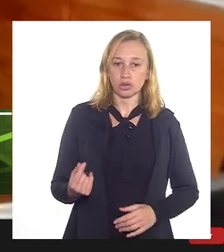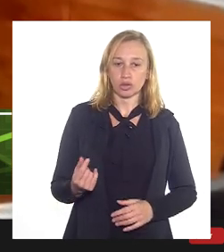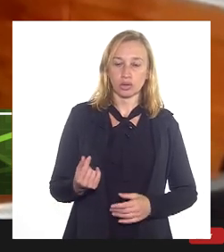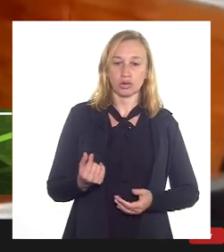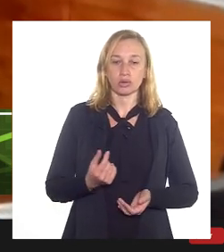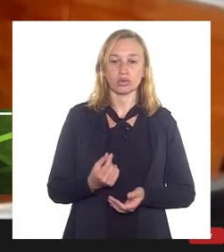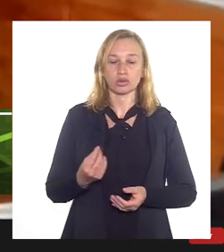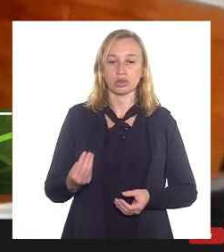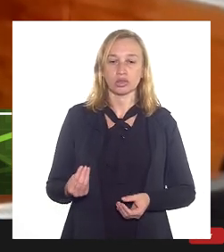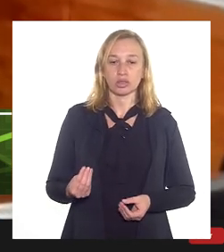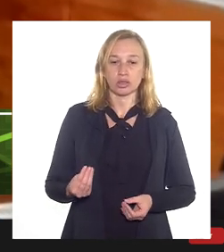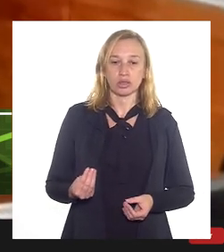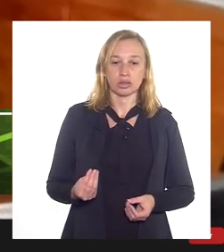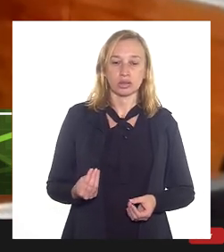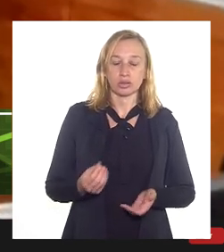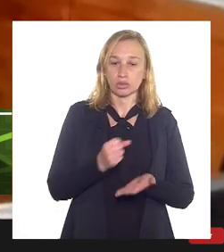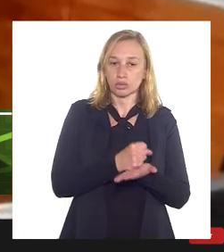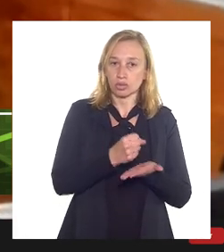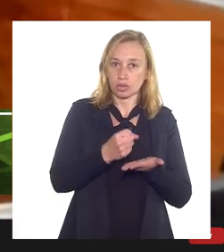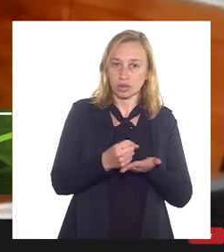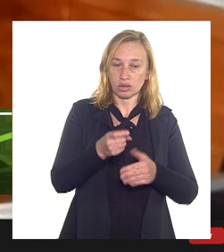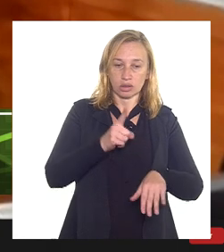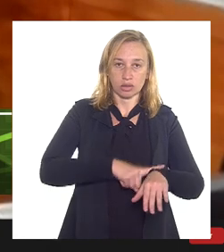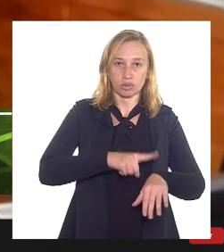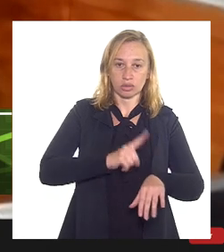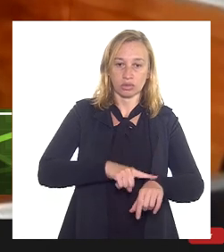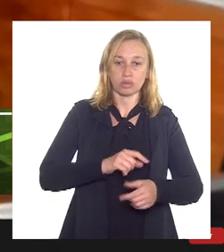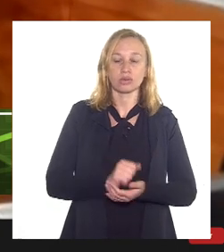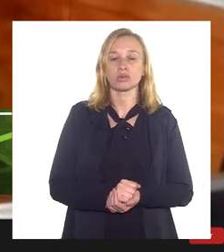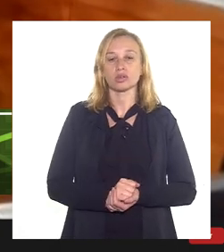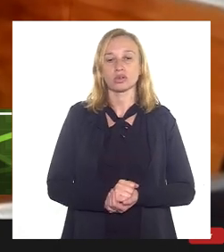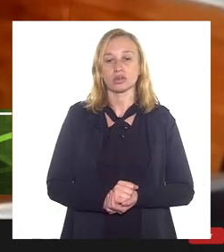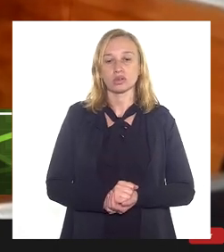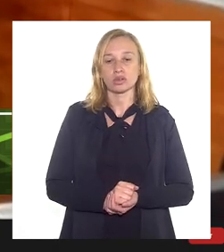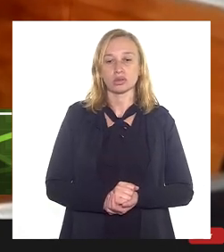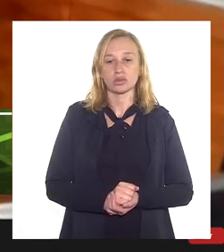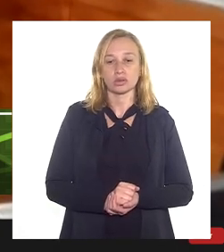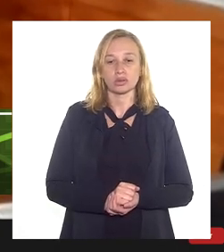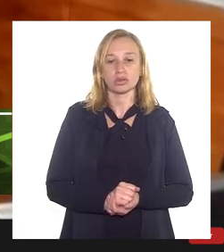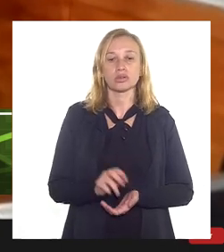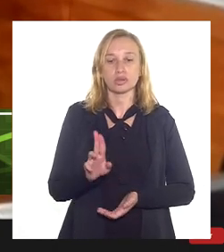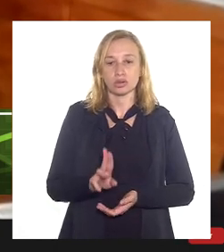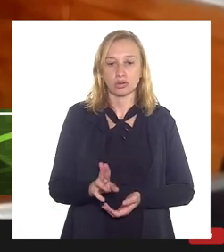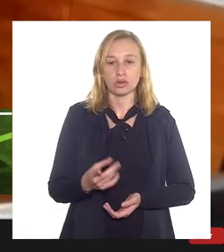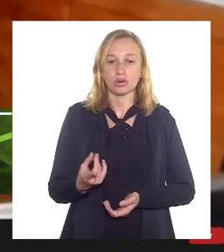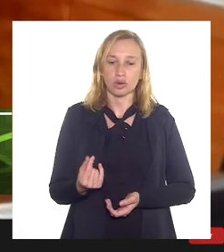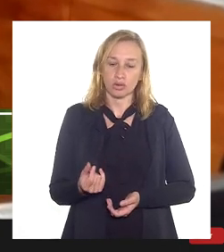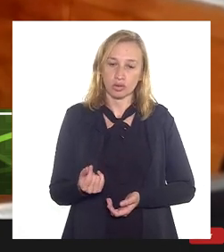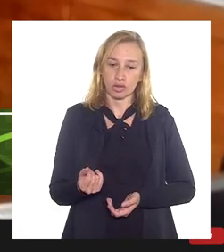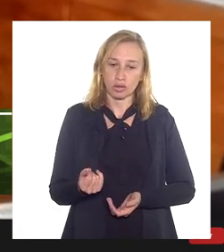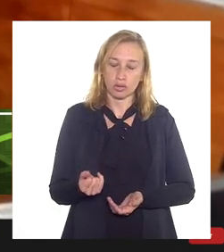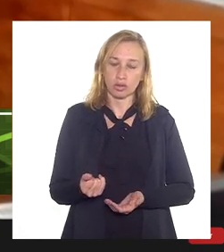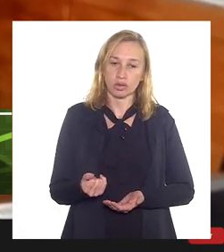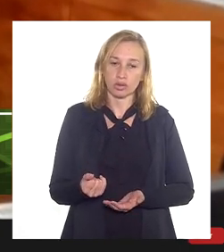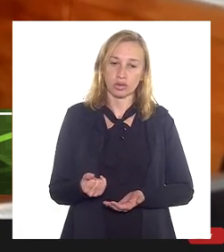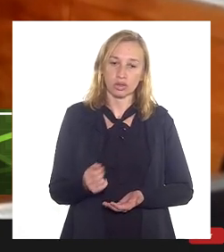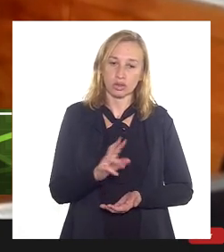da vida útil do contrato e fazer o encontro de contas com o valor que vai ser despendido pelo